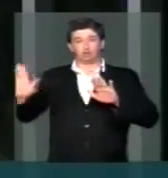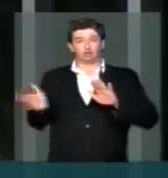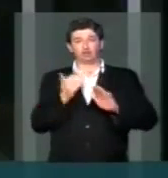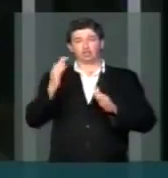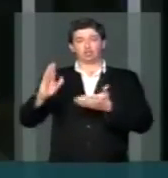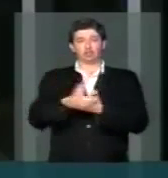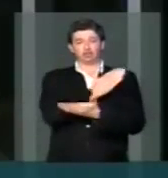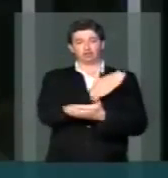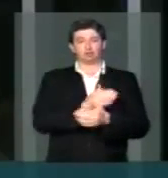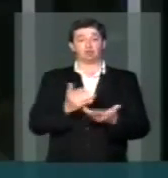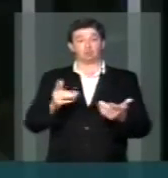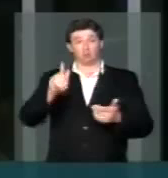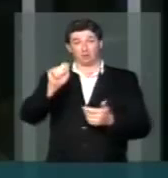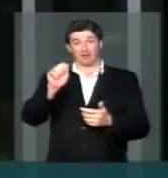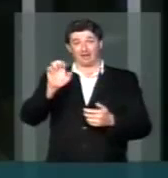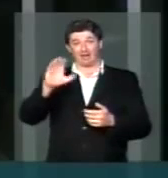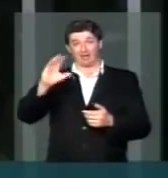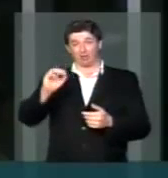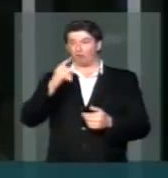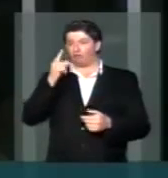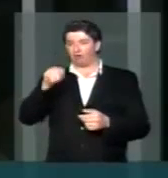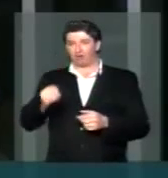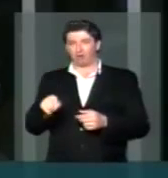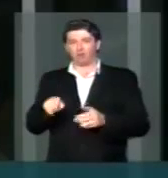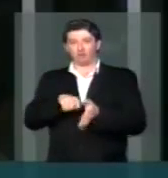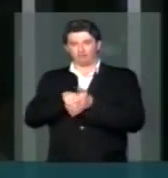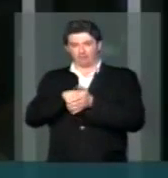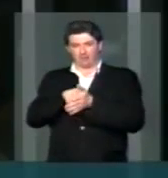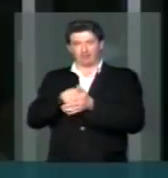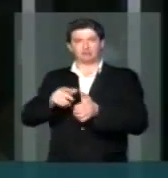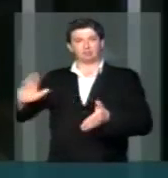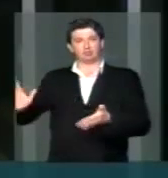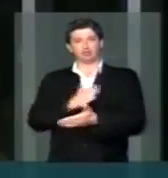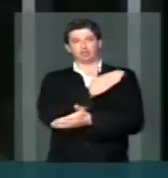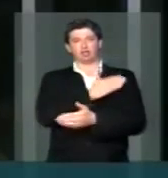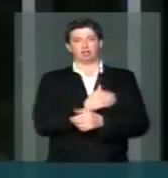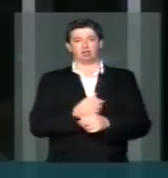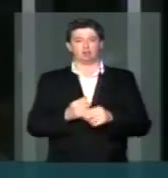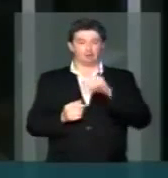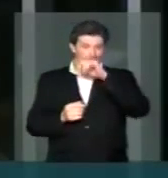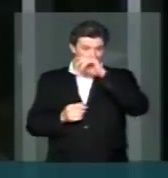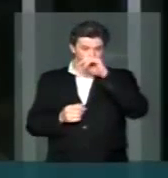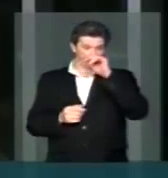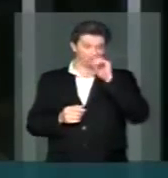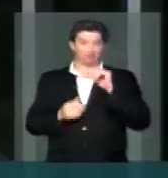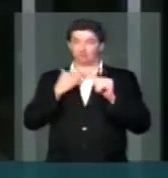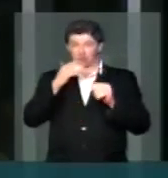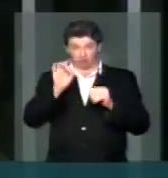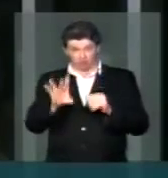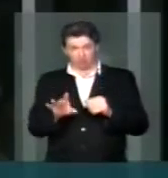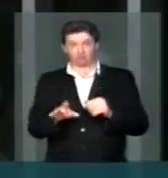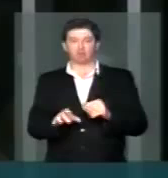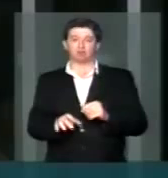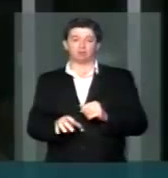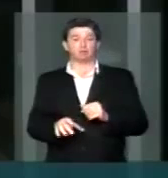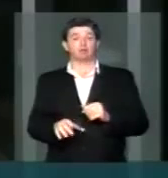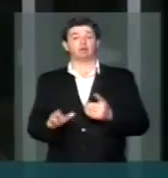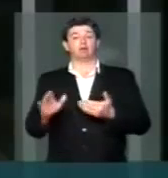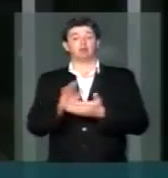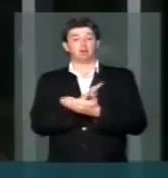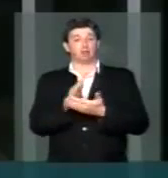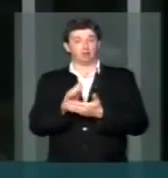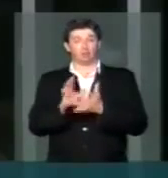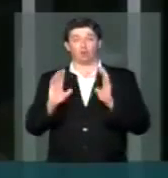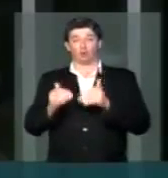lá, tanto é que o GAECO deflagrou lá uma operação, trato feito. Se não bastasse também, foram criadas algumas comissões